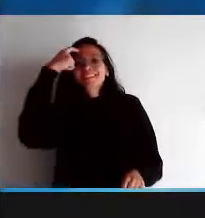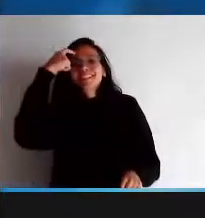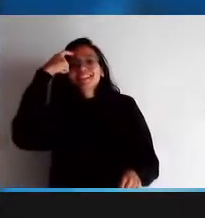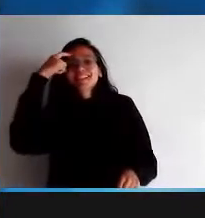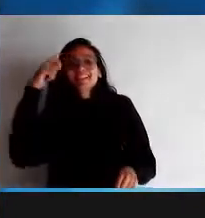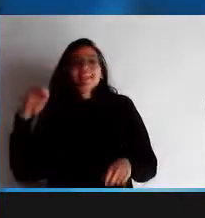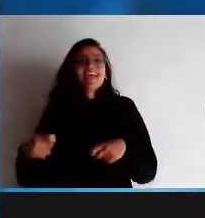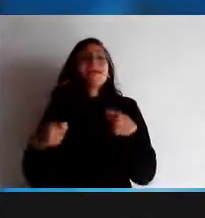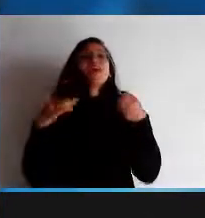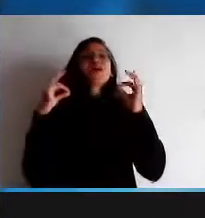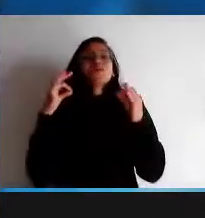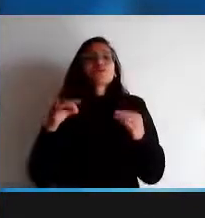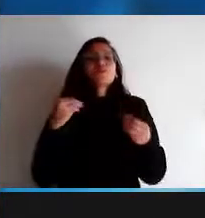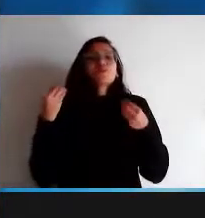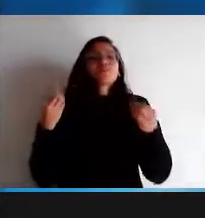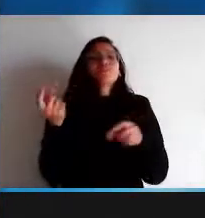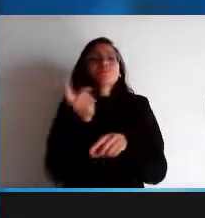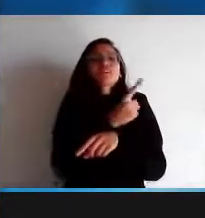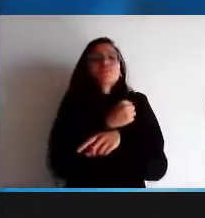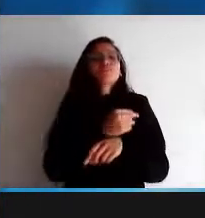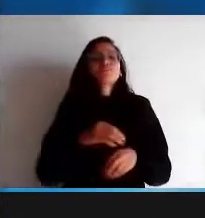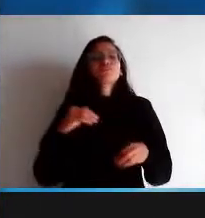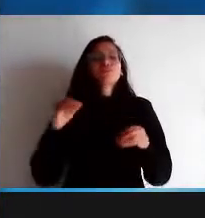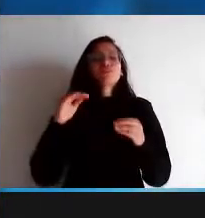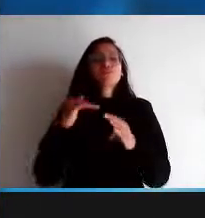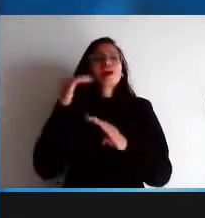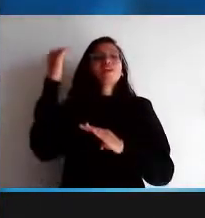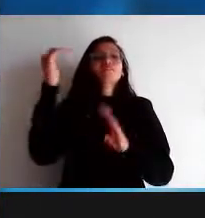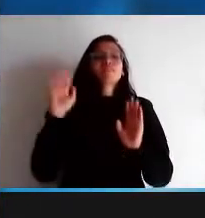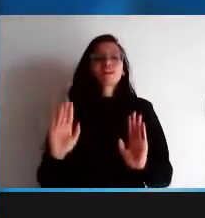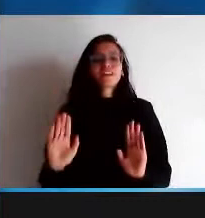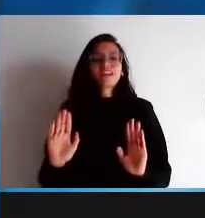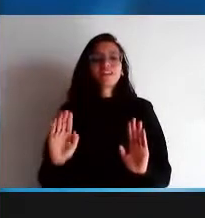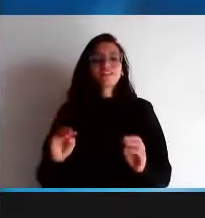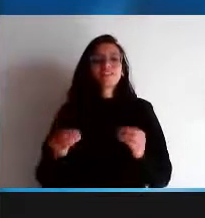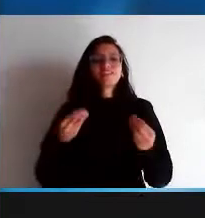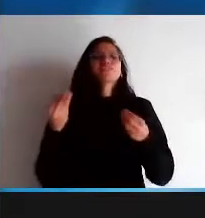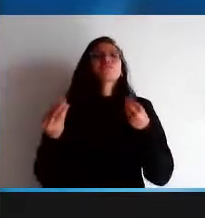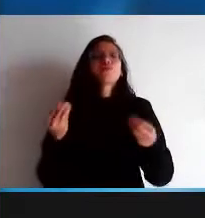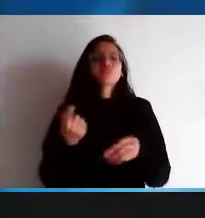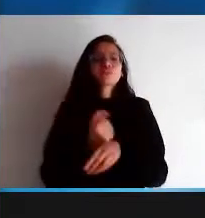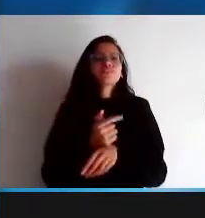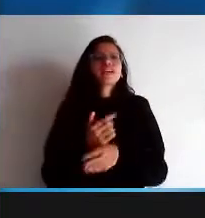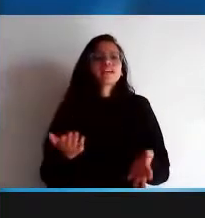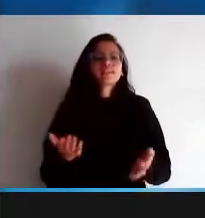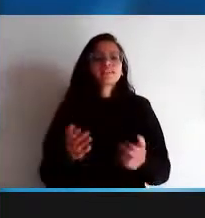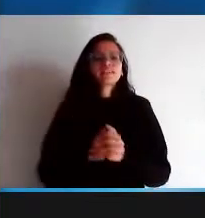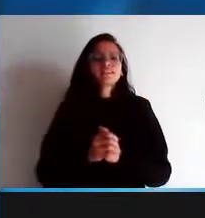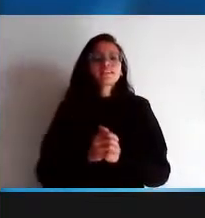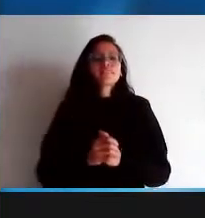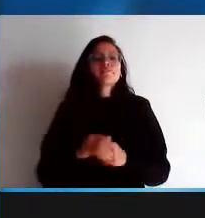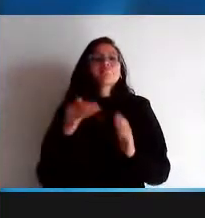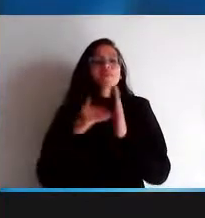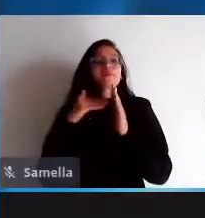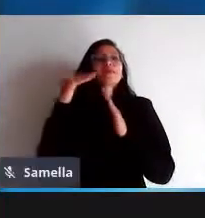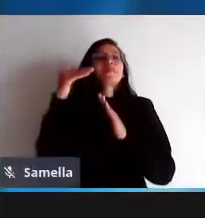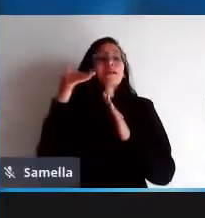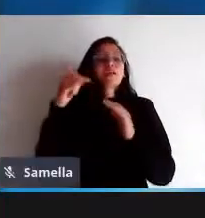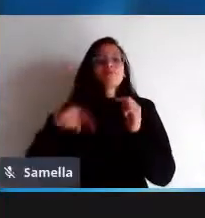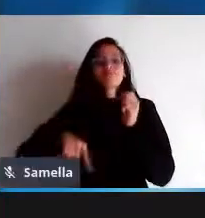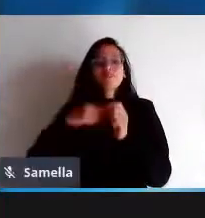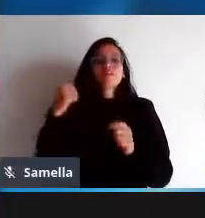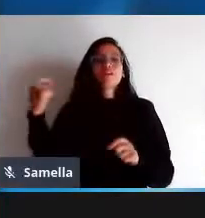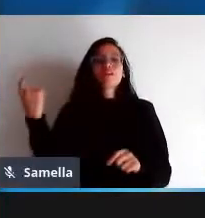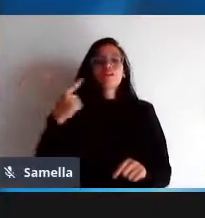humana de se agrupar em comunidades de criar comunidades o princípio básico é que nós do